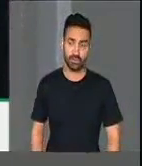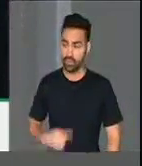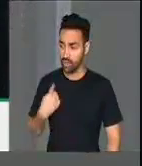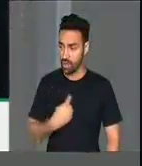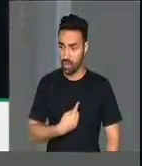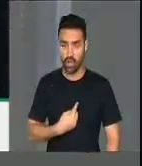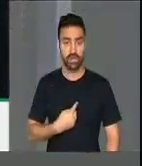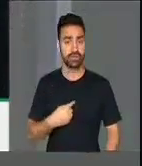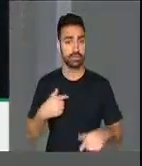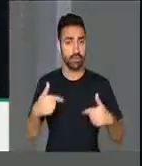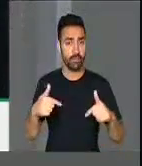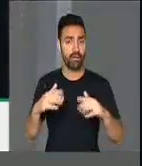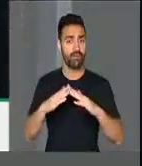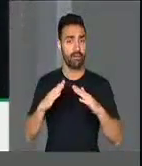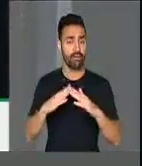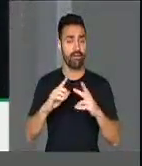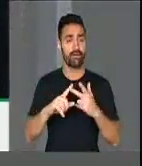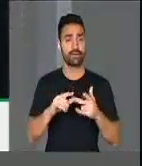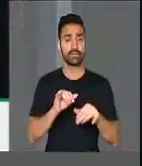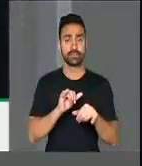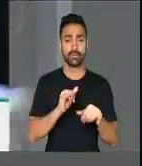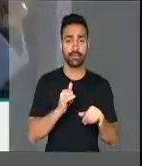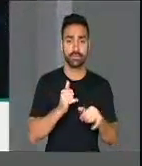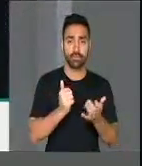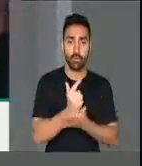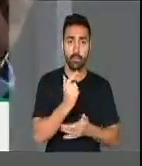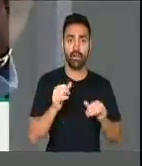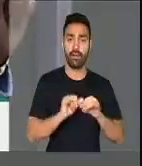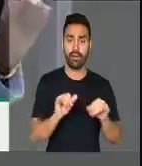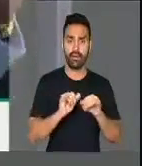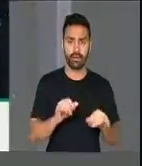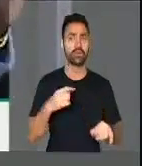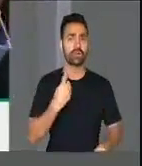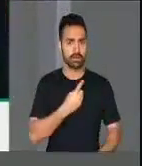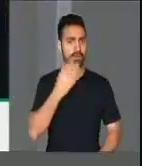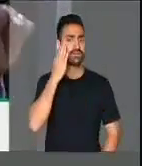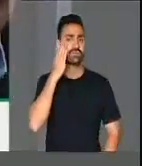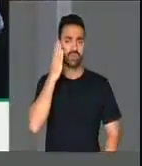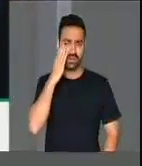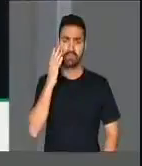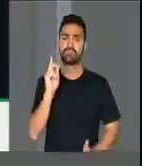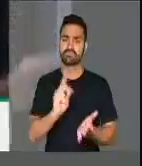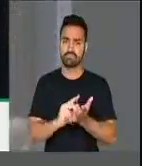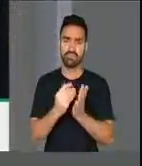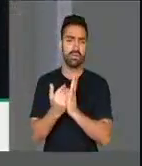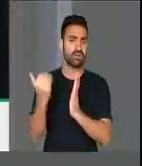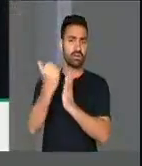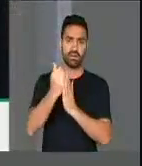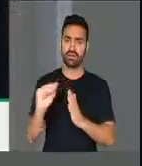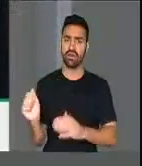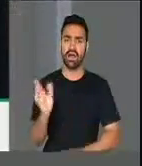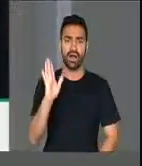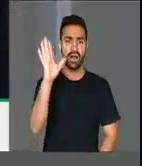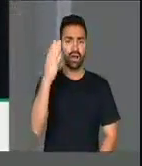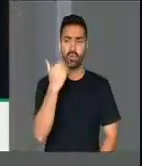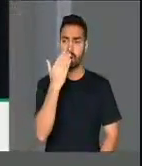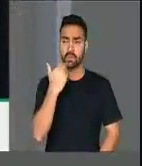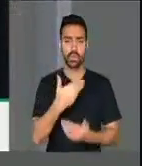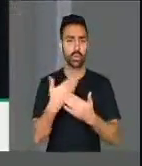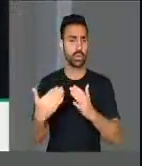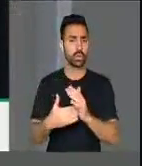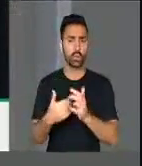de casa, que vão às ruas e que compramos as coisas, sabemos o quanto tem crescido o preço do gênero